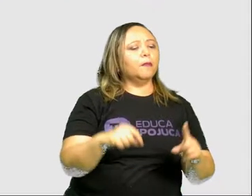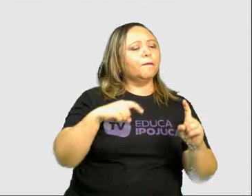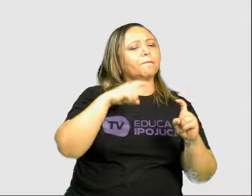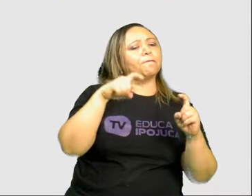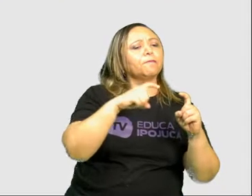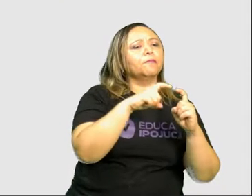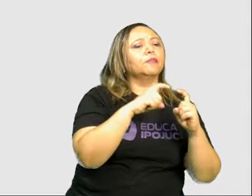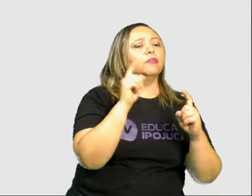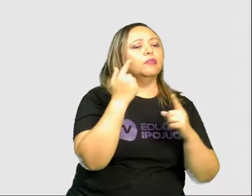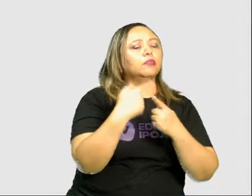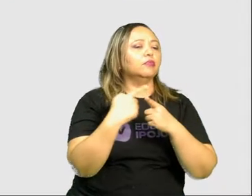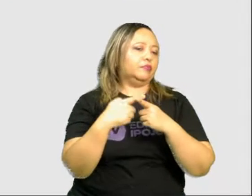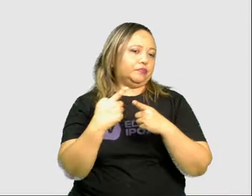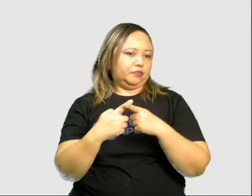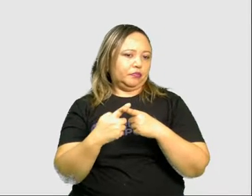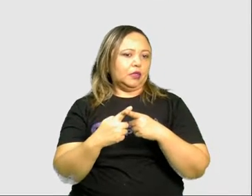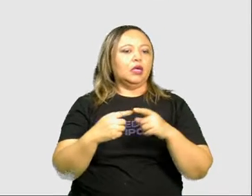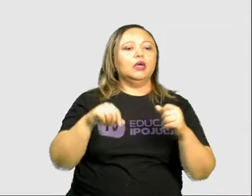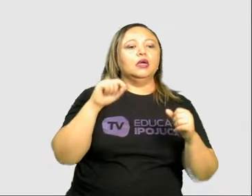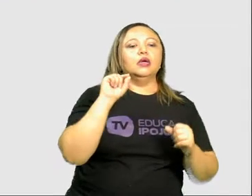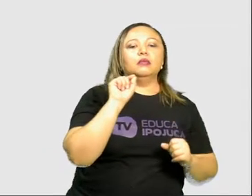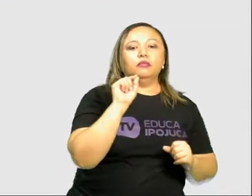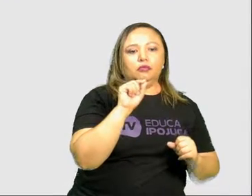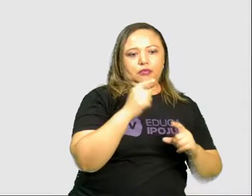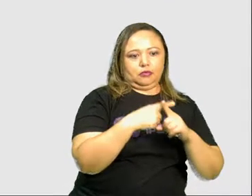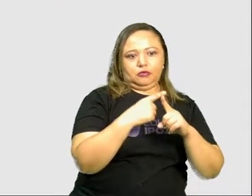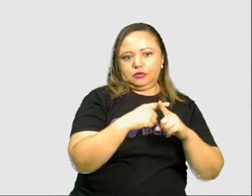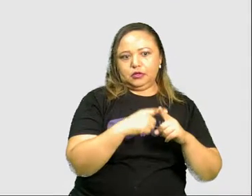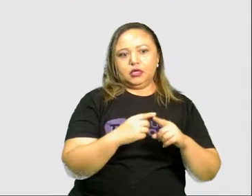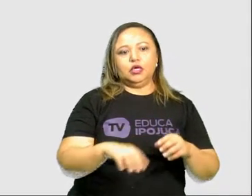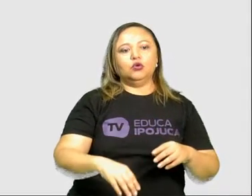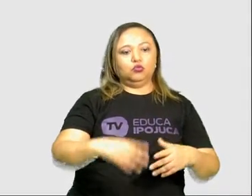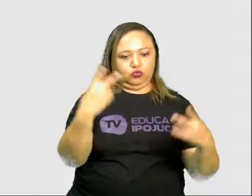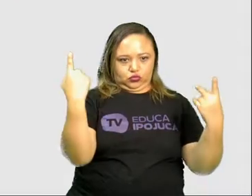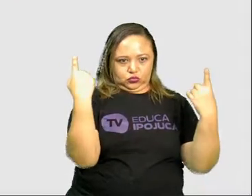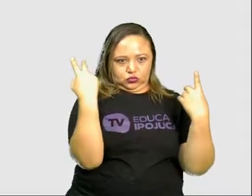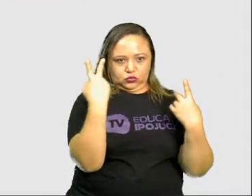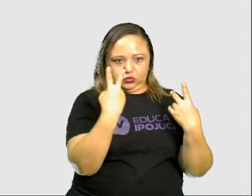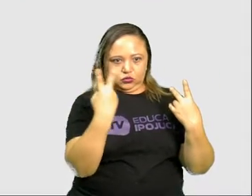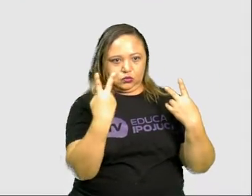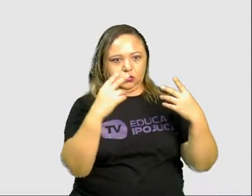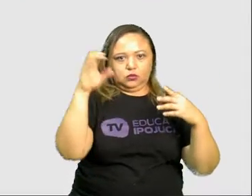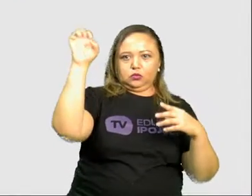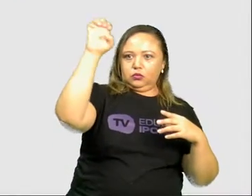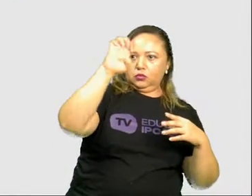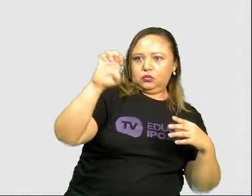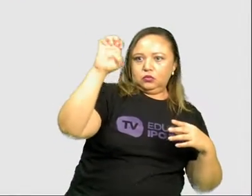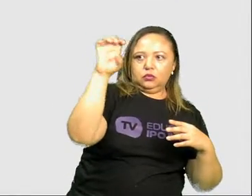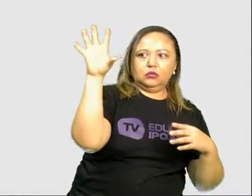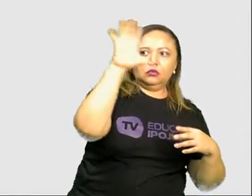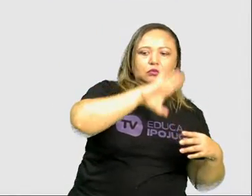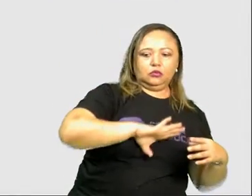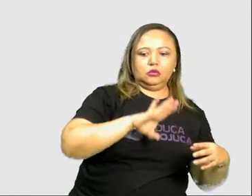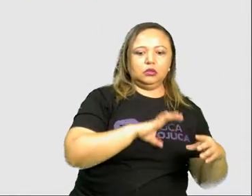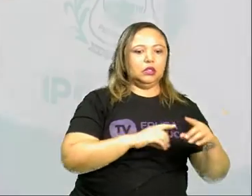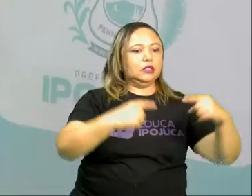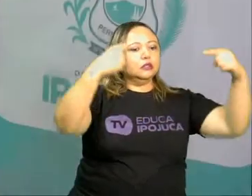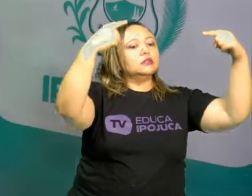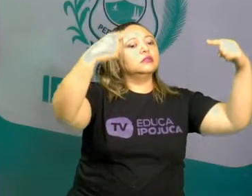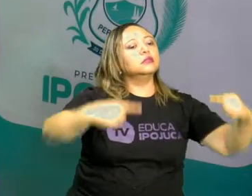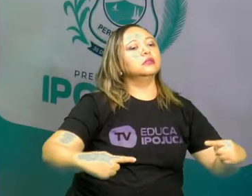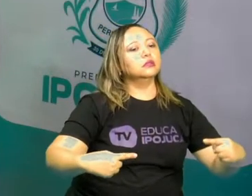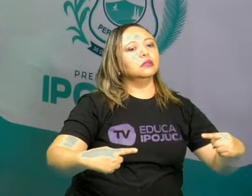acabar com as disputas de território desses dois países por esse continente novo que havia sido